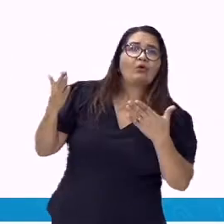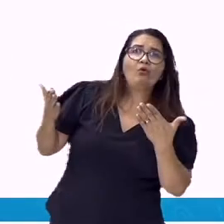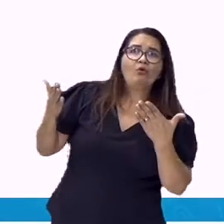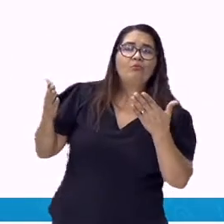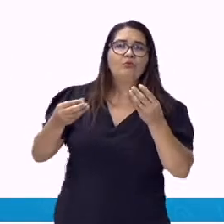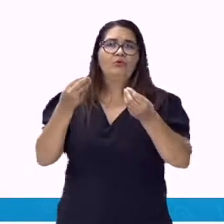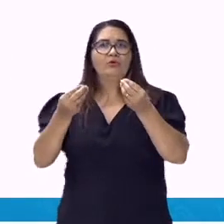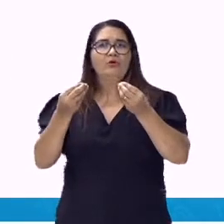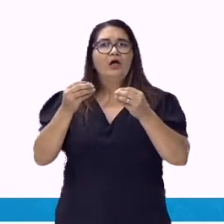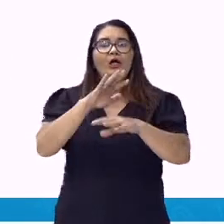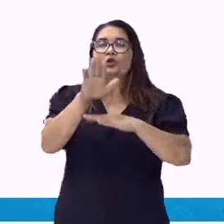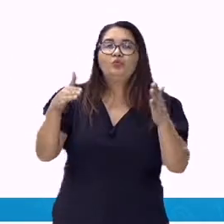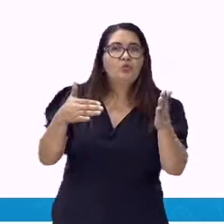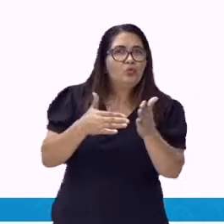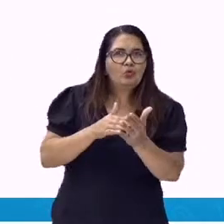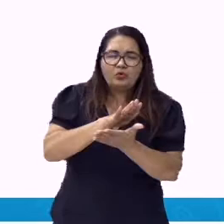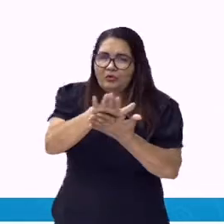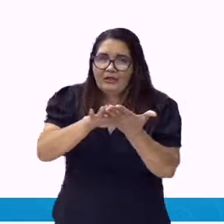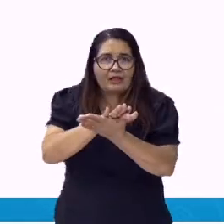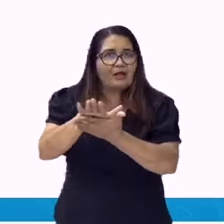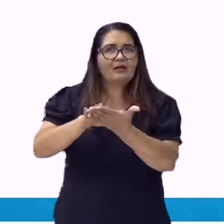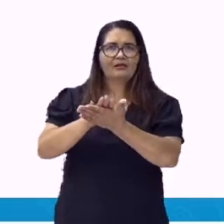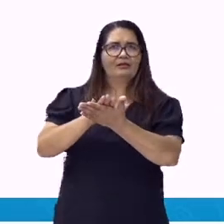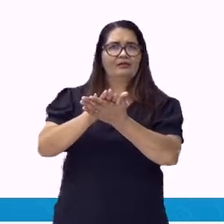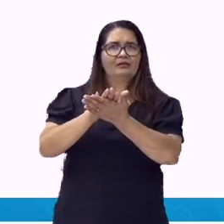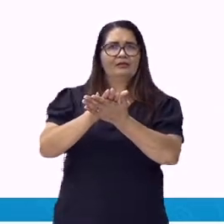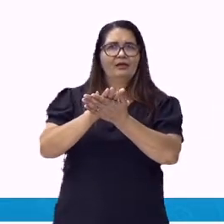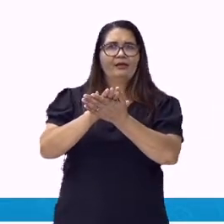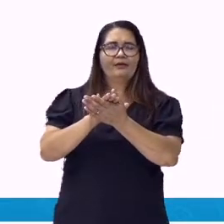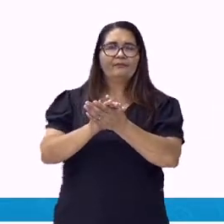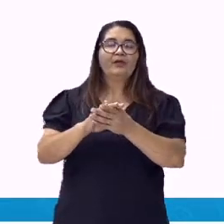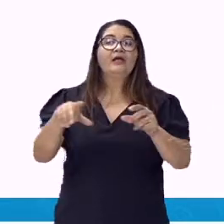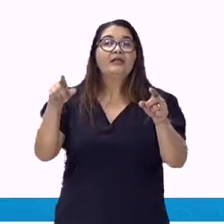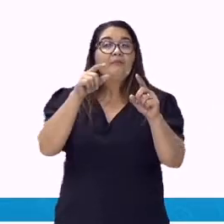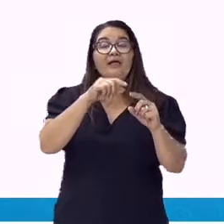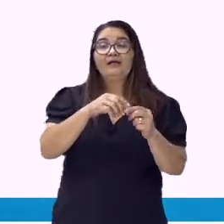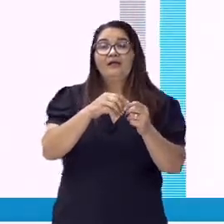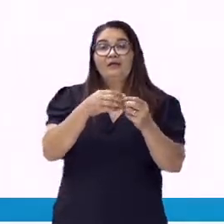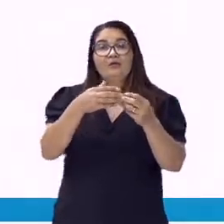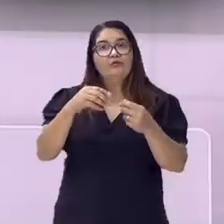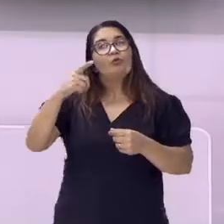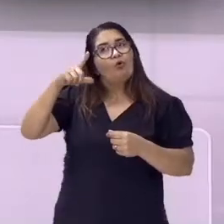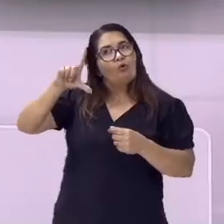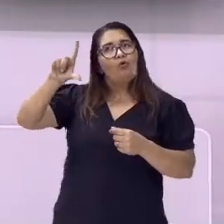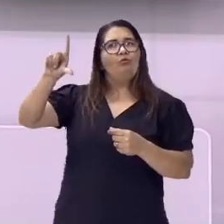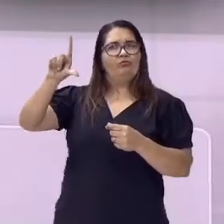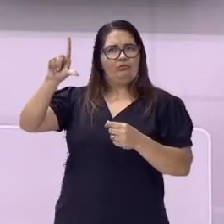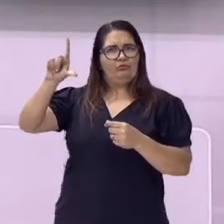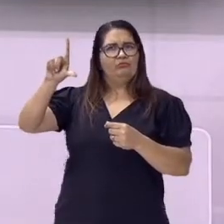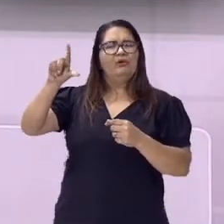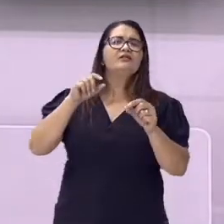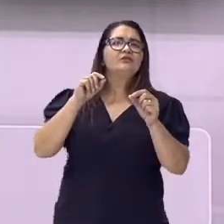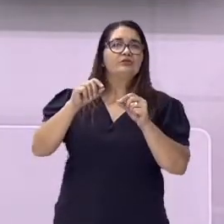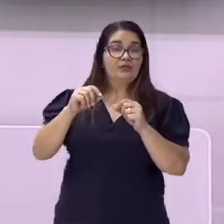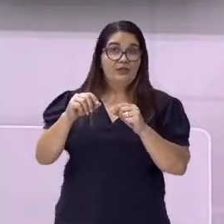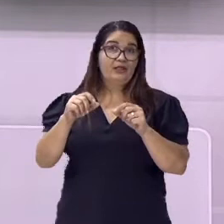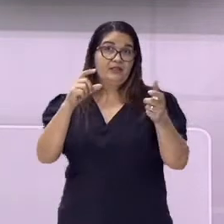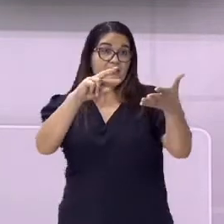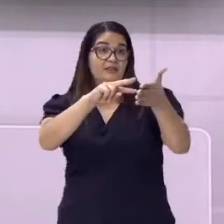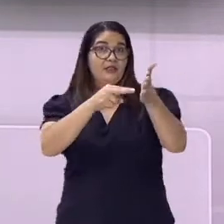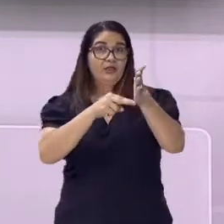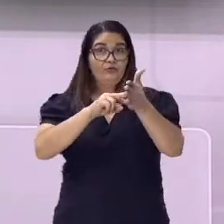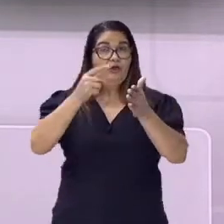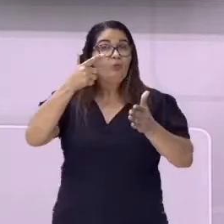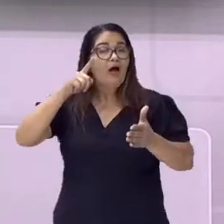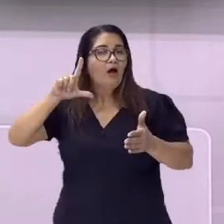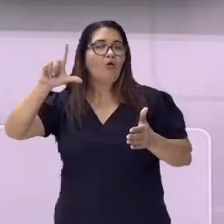tudo, nada, cada, algo e outrem, que significa outra pessoa. Além dos constantes na